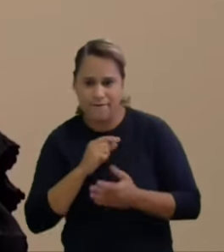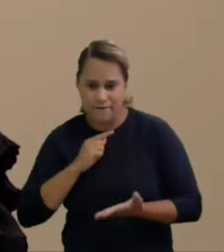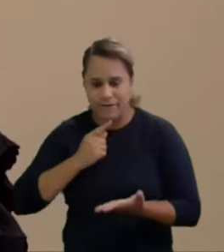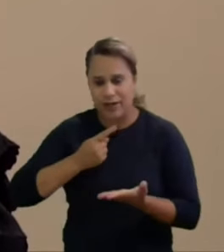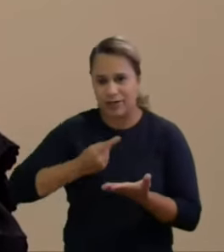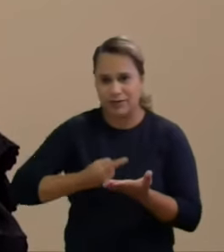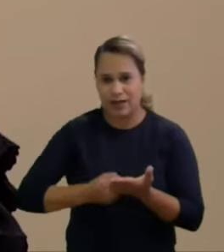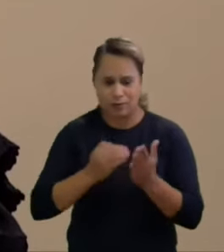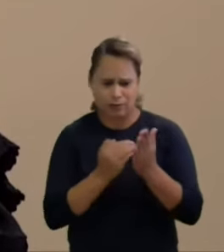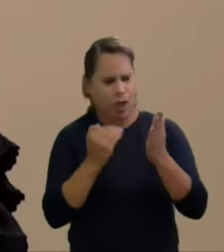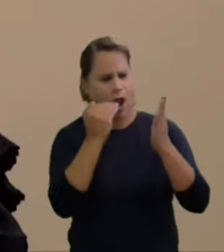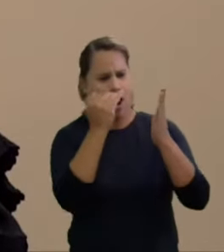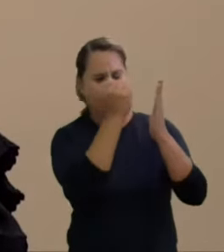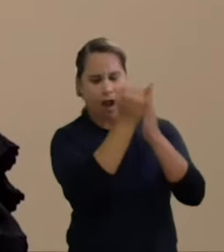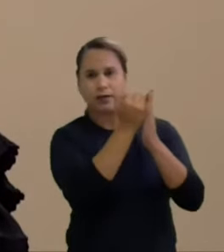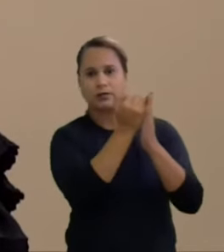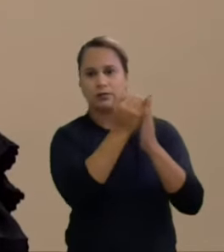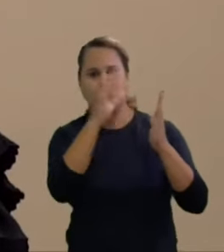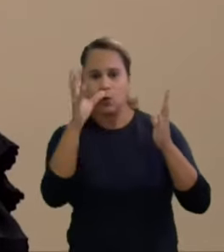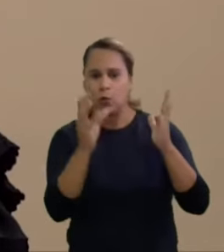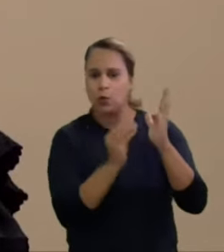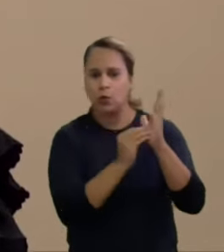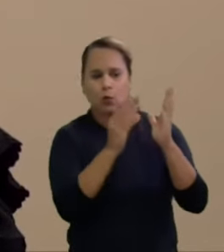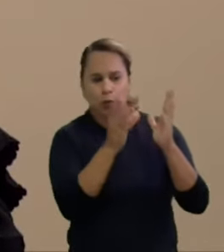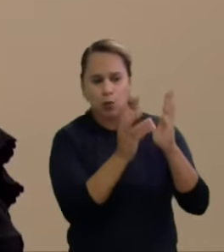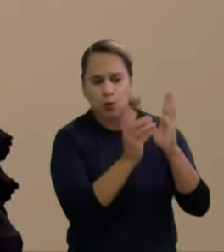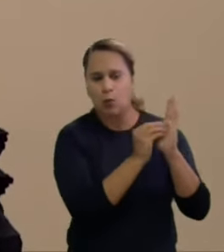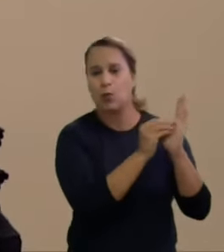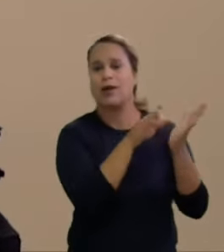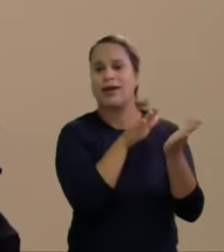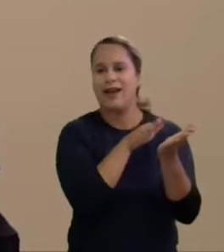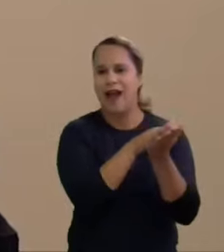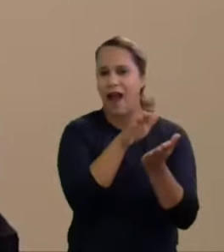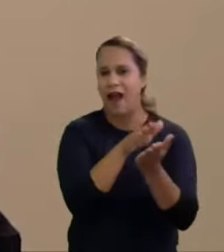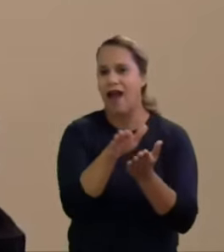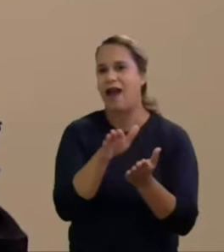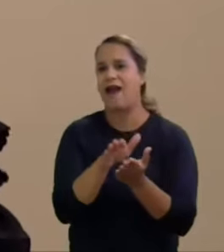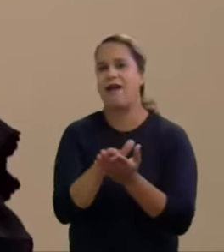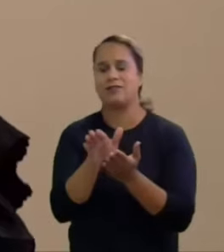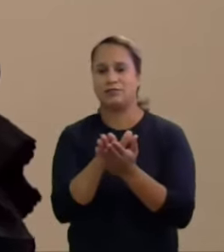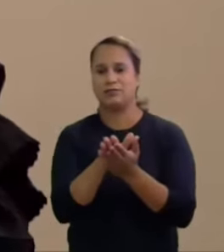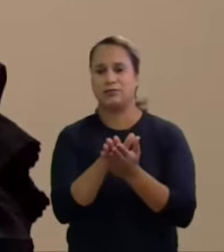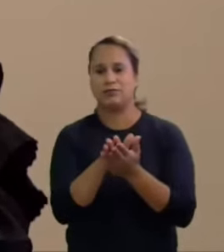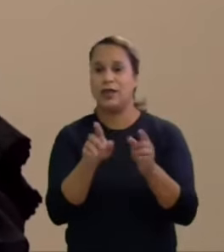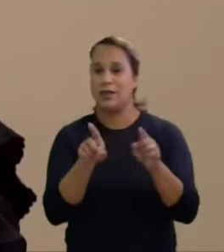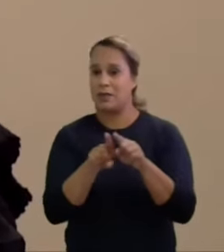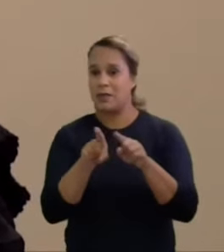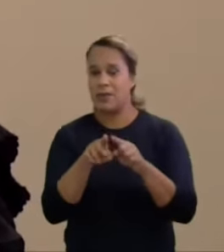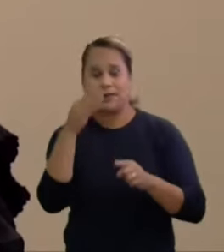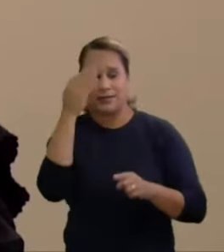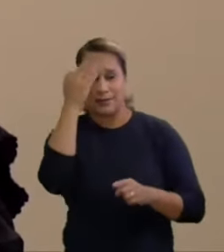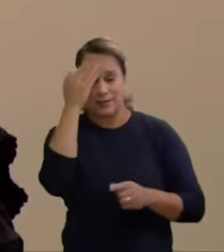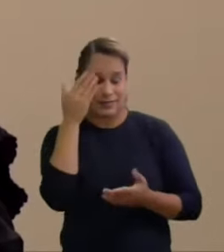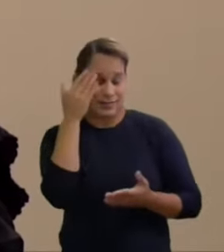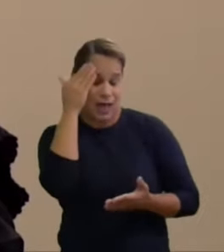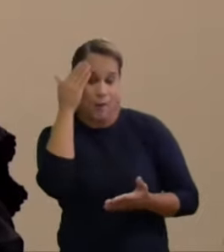com a inclusão desses gastos partidários, e sem que se saiba o gasto médio dos demais opositores. Então essa é a primeira parte do voto.